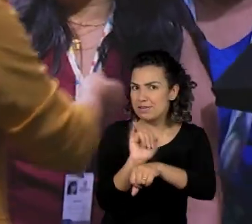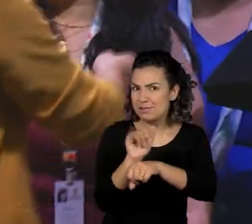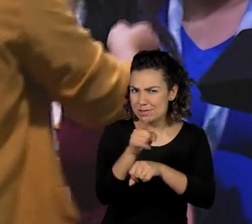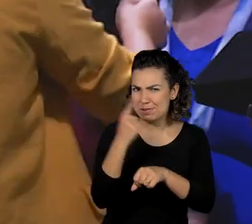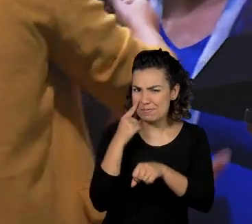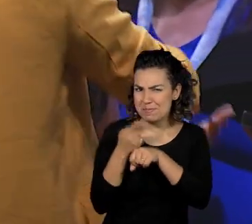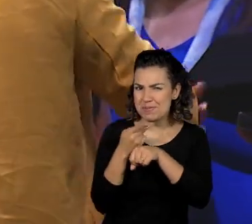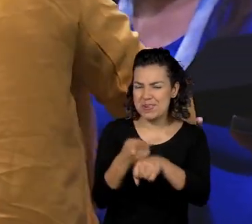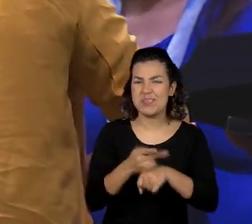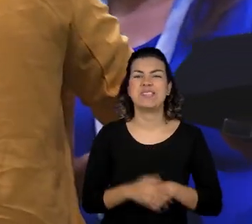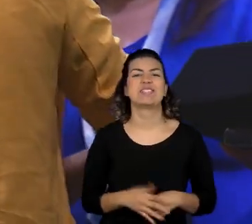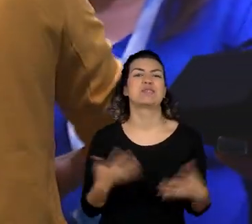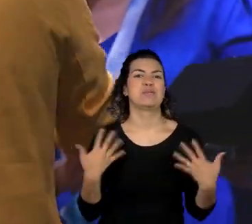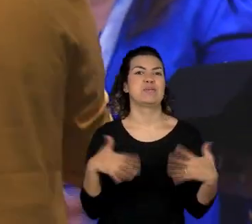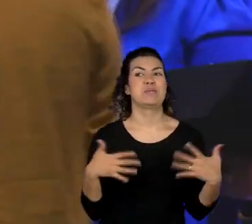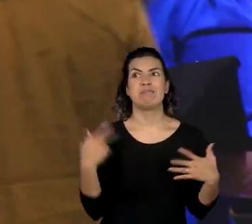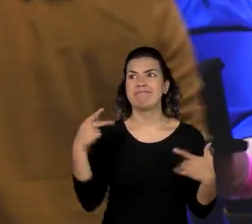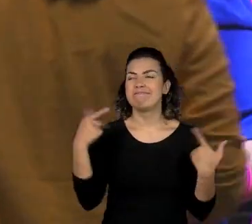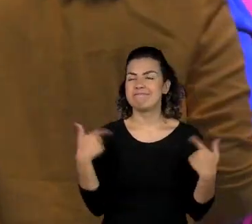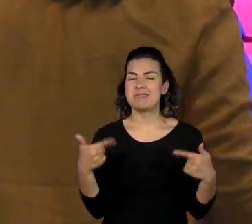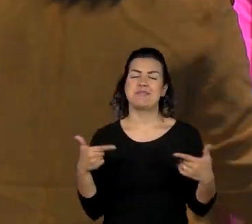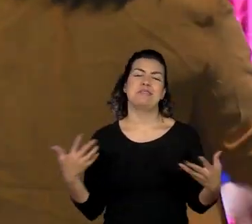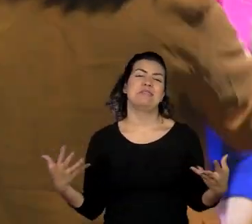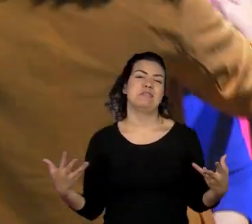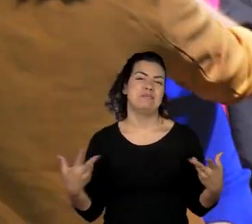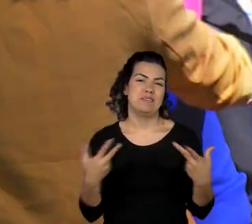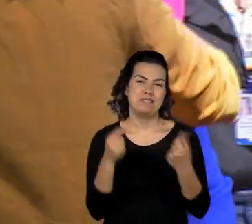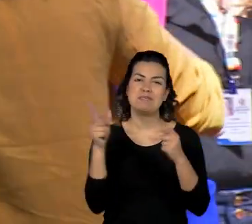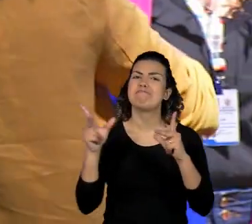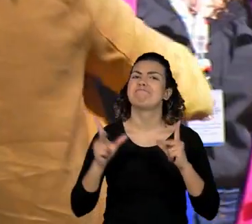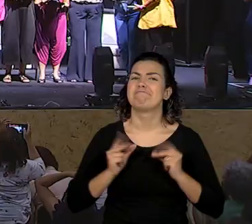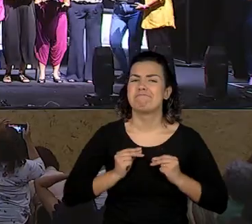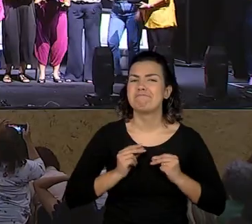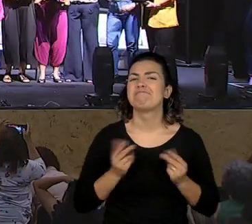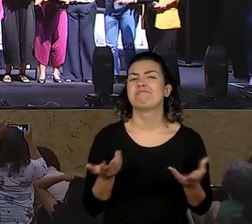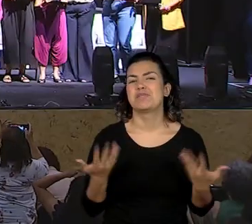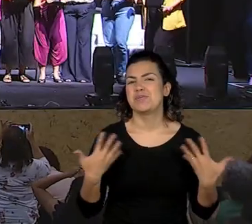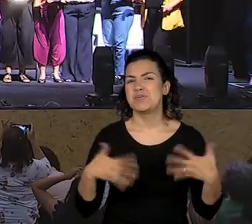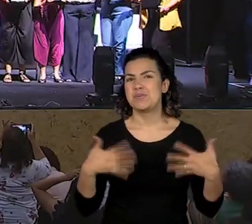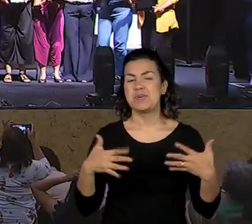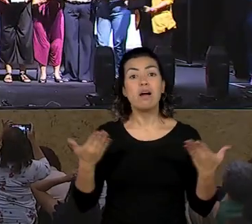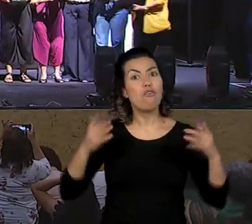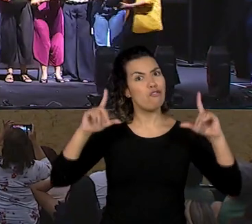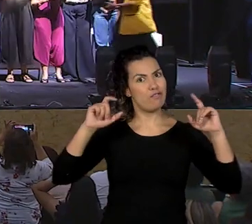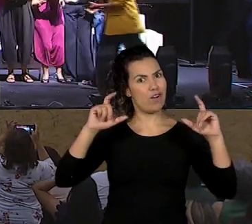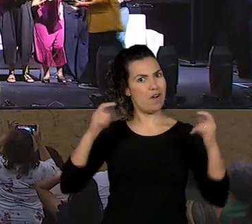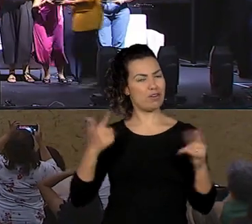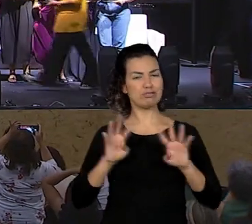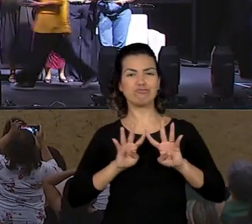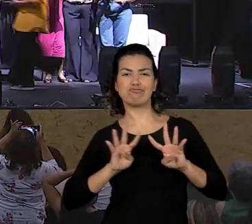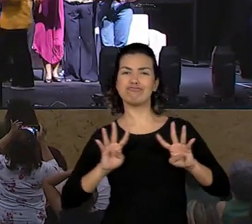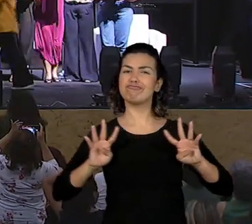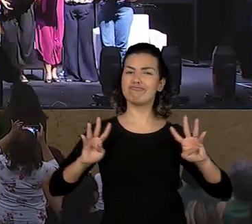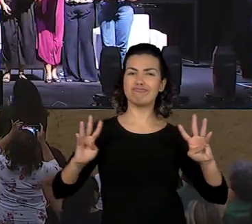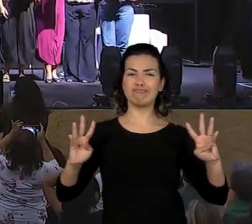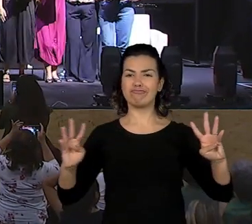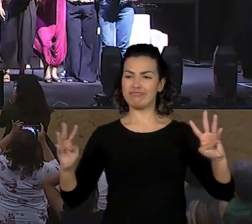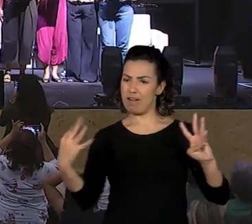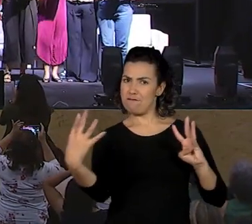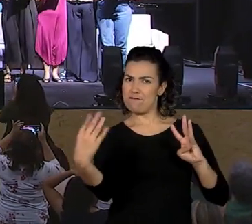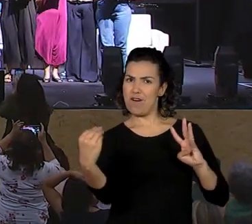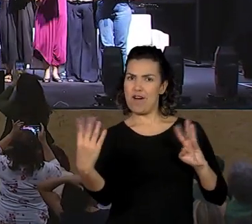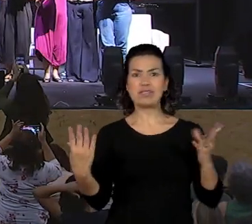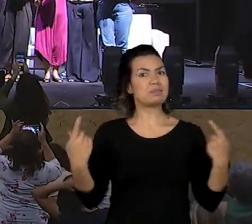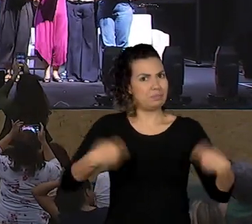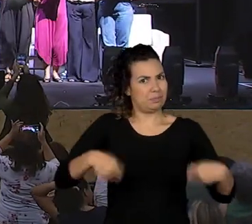Merecido também, trabalho incrível. Agora a foto coletiva. E a foto, né, Débora? foto... Tem que ter